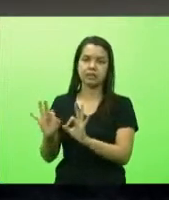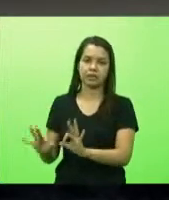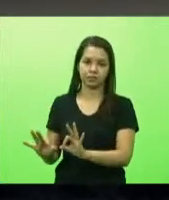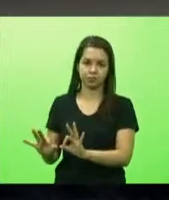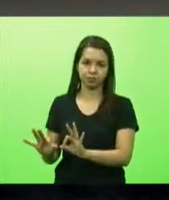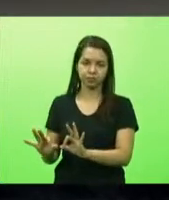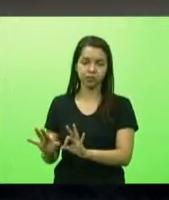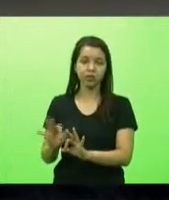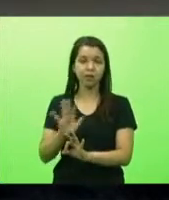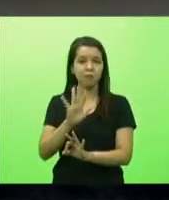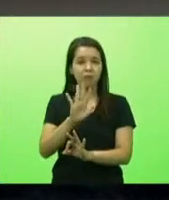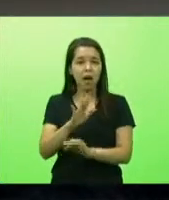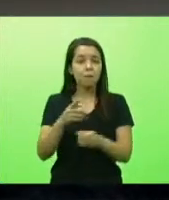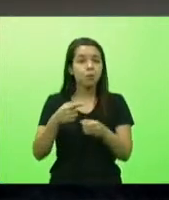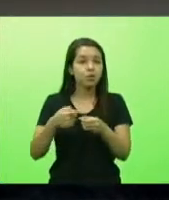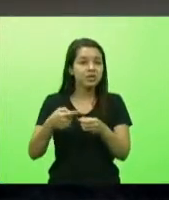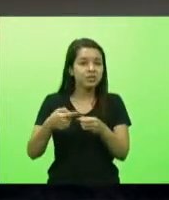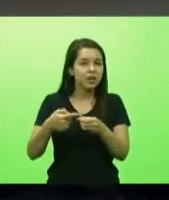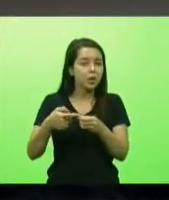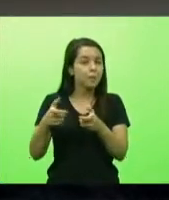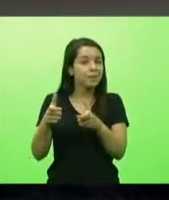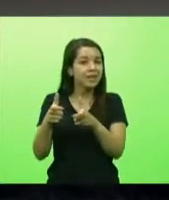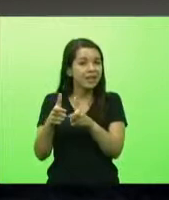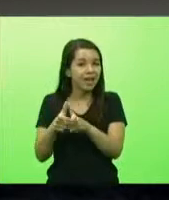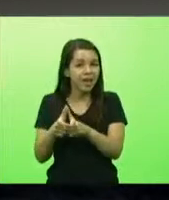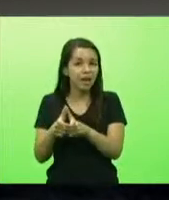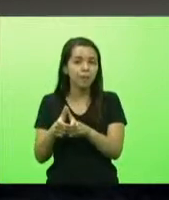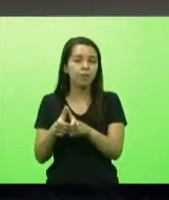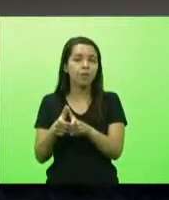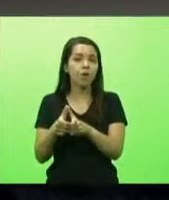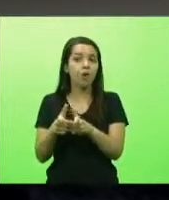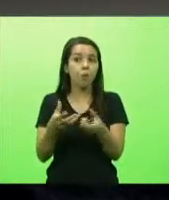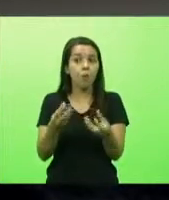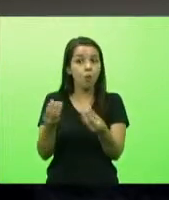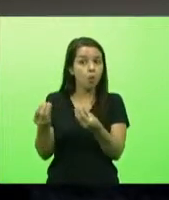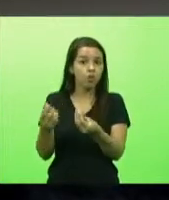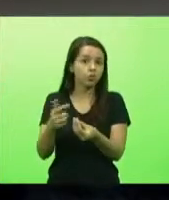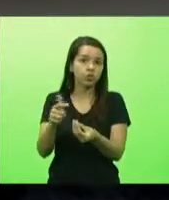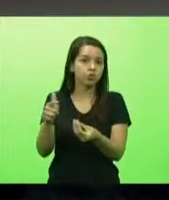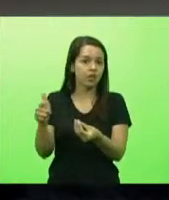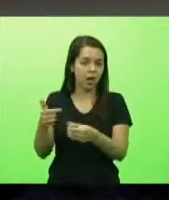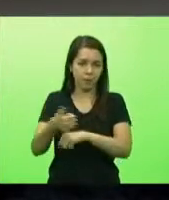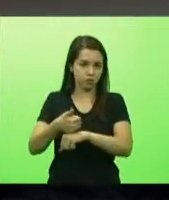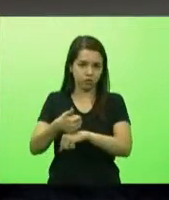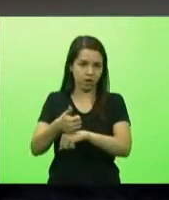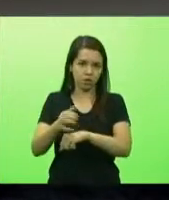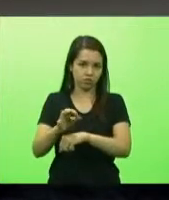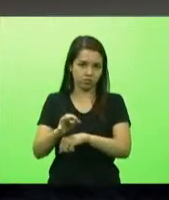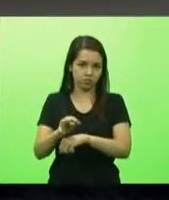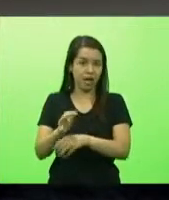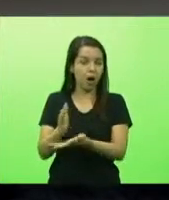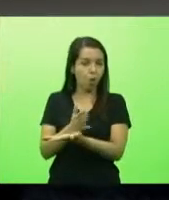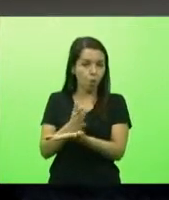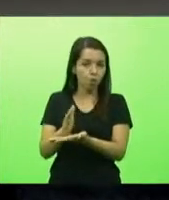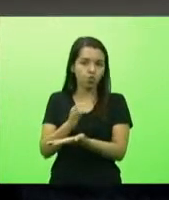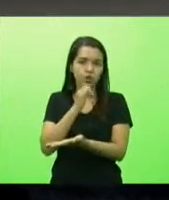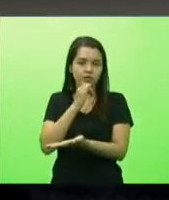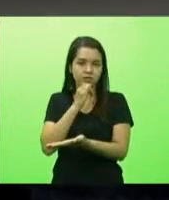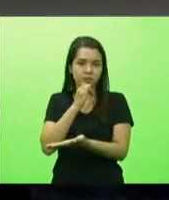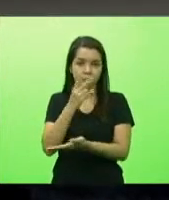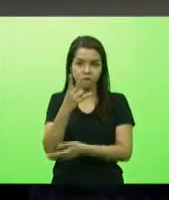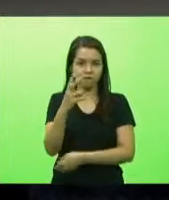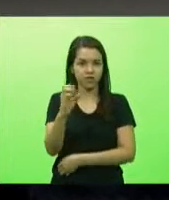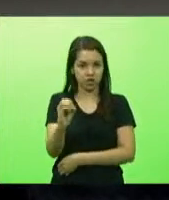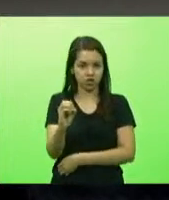muitos aí ele falou o seguinte que tem alguns foram vinte doses aliás duas doses